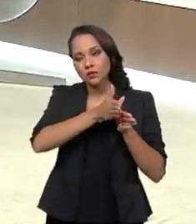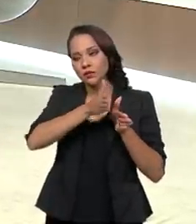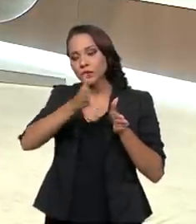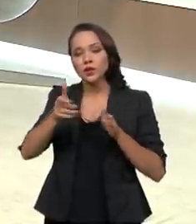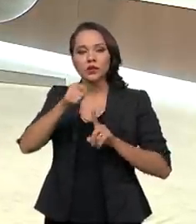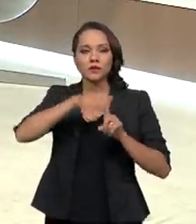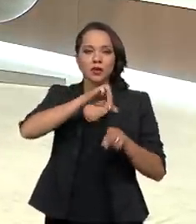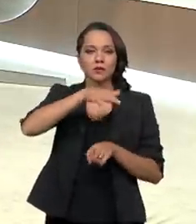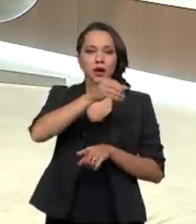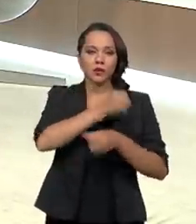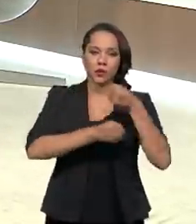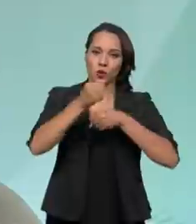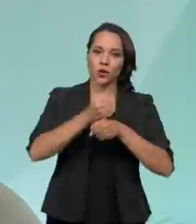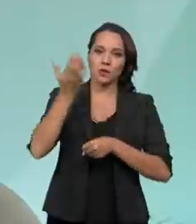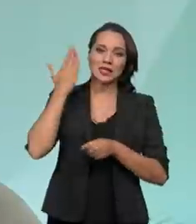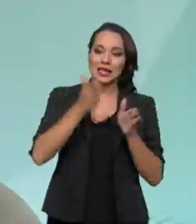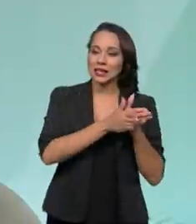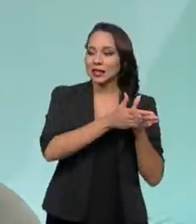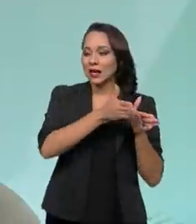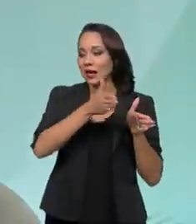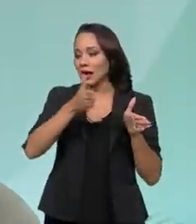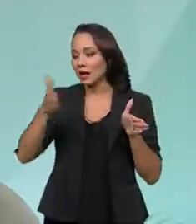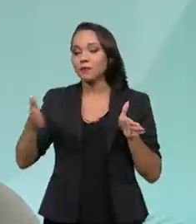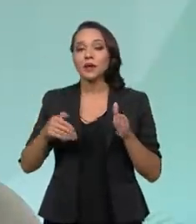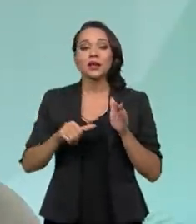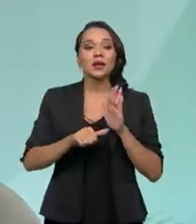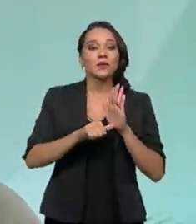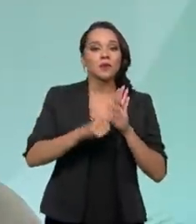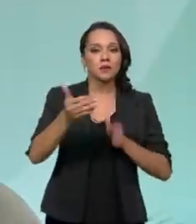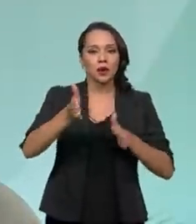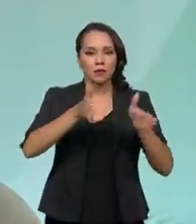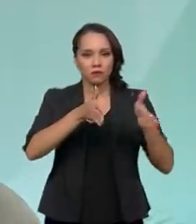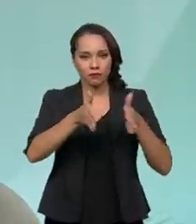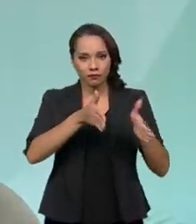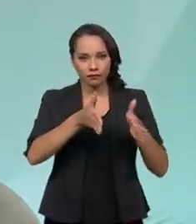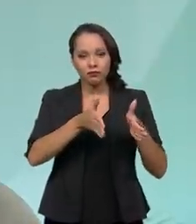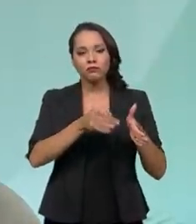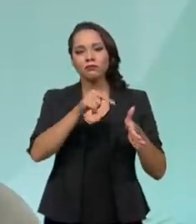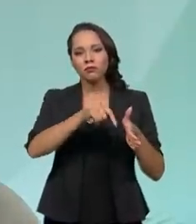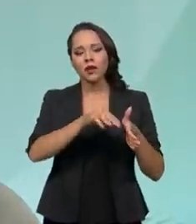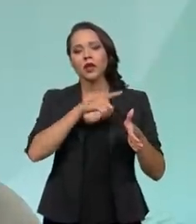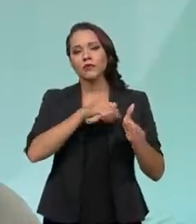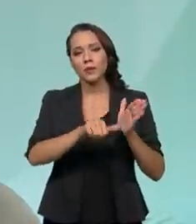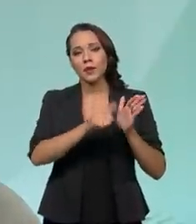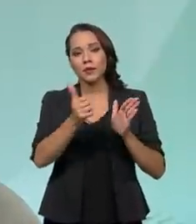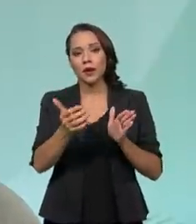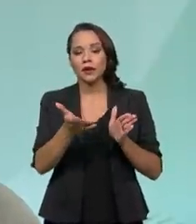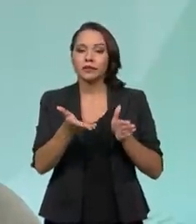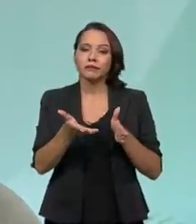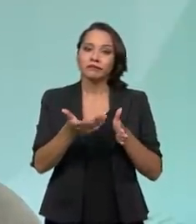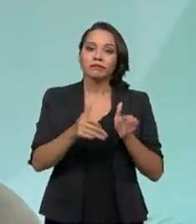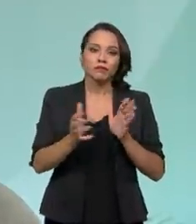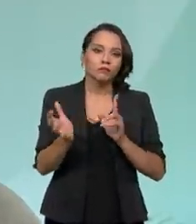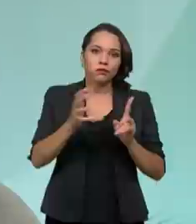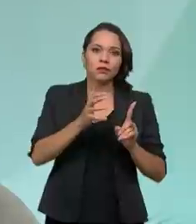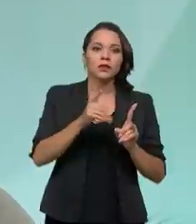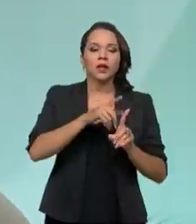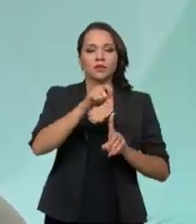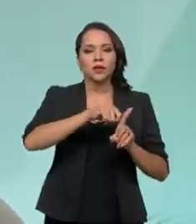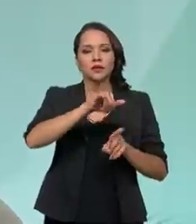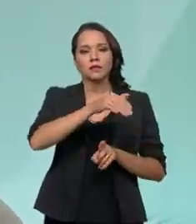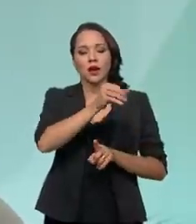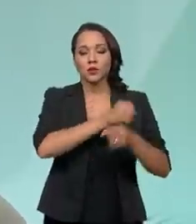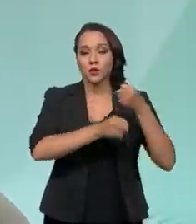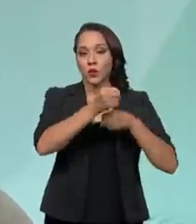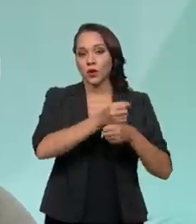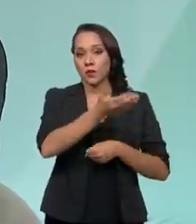desde março do ano passado. Nós vivemos uma primeira atividade, que é a primeira onda, vamos chamar assim, desde março do